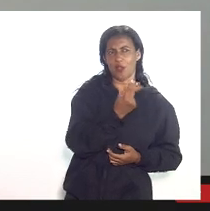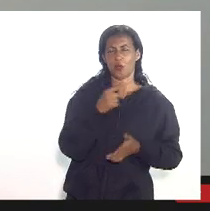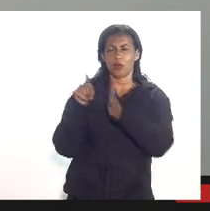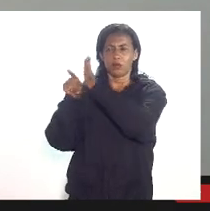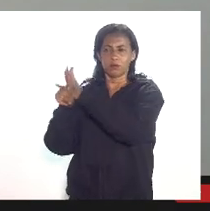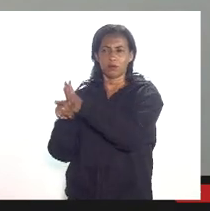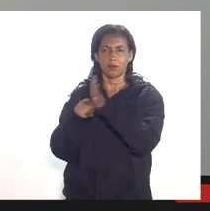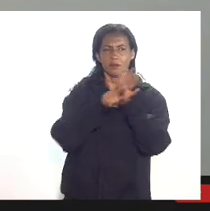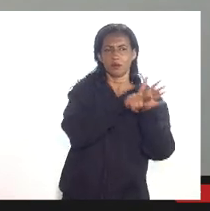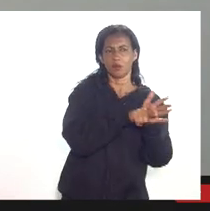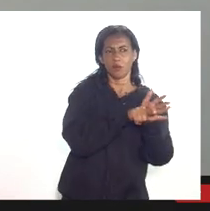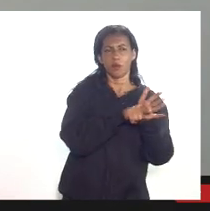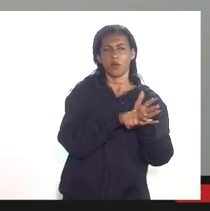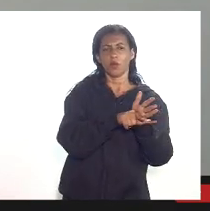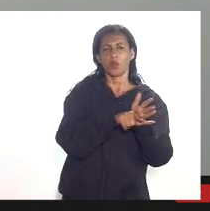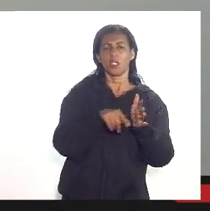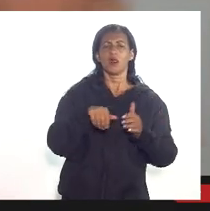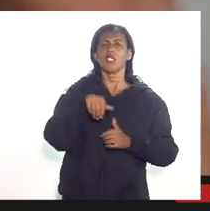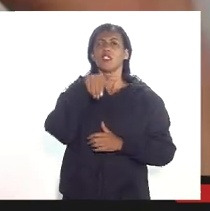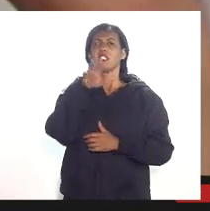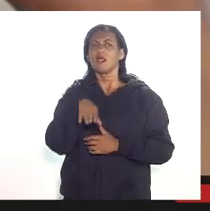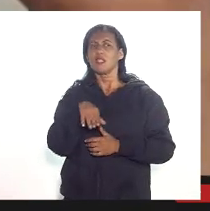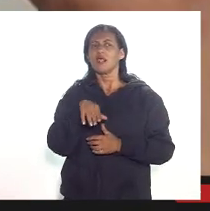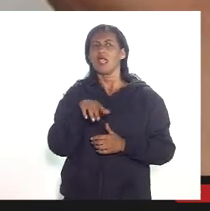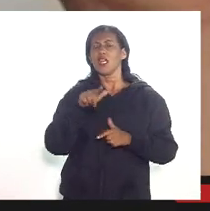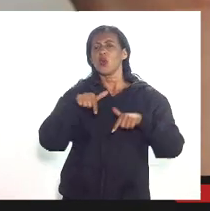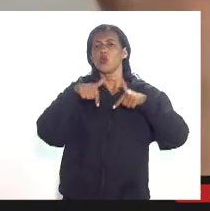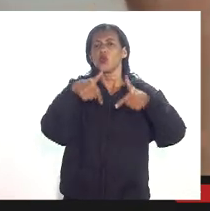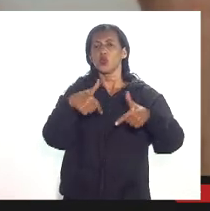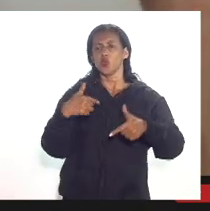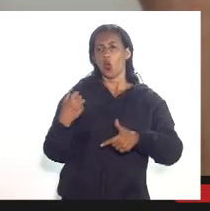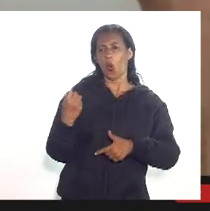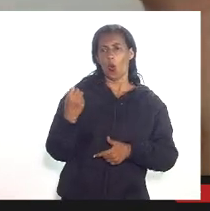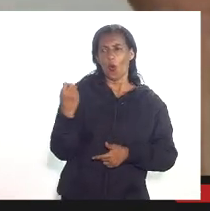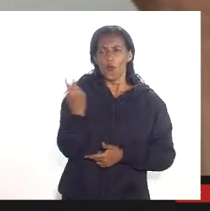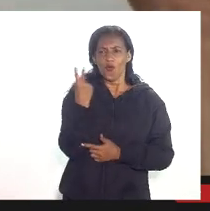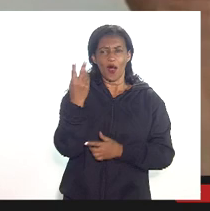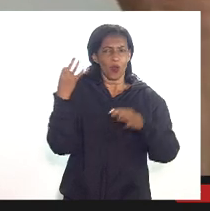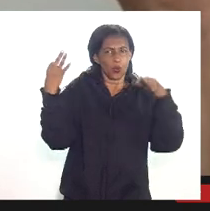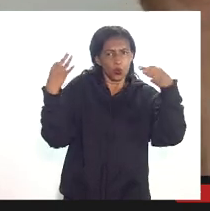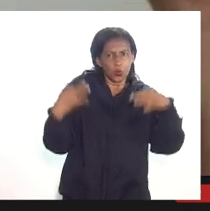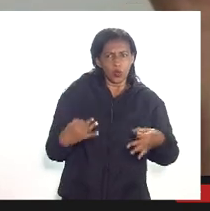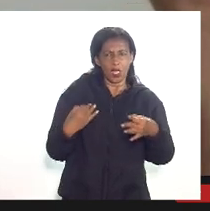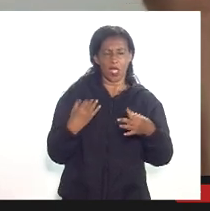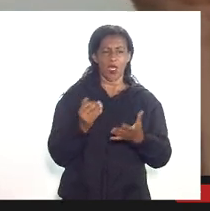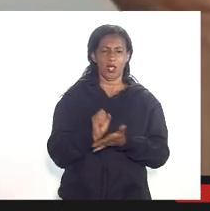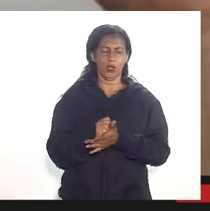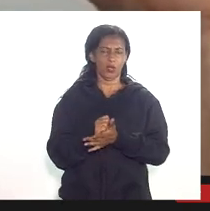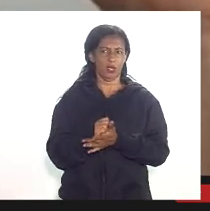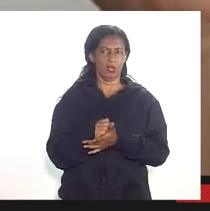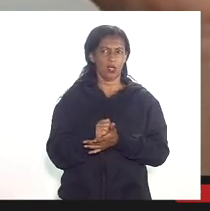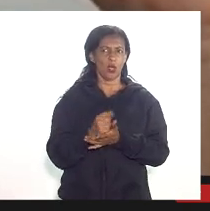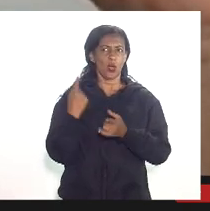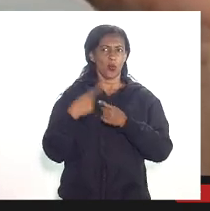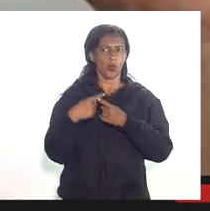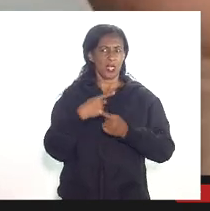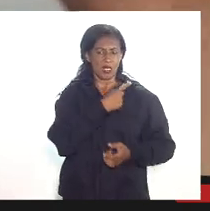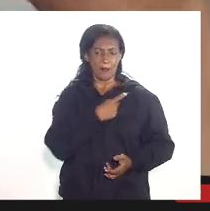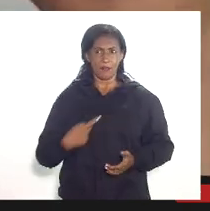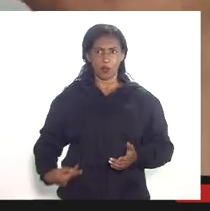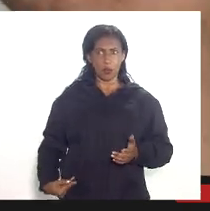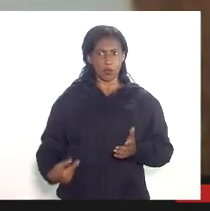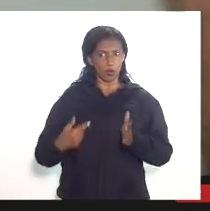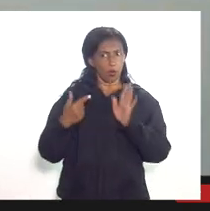foi a metodologia que eles aplicaram mesmo poxa eles fizeram inclusive isso de forma pública para os acionistas